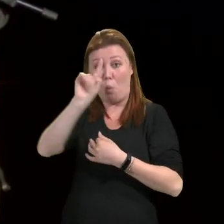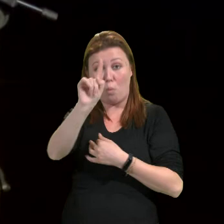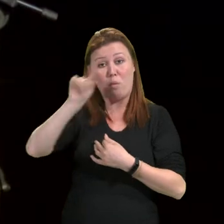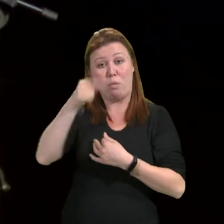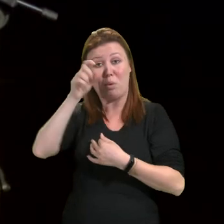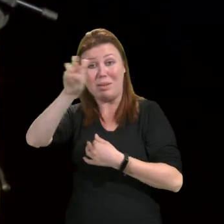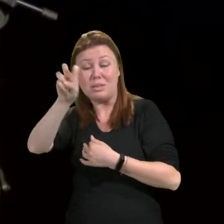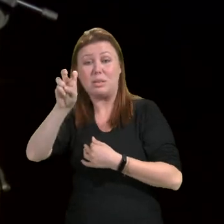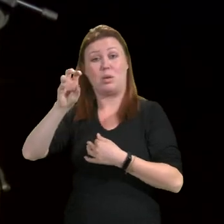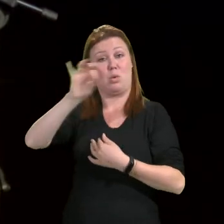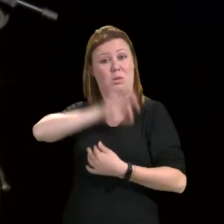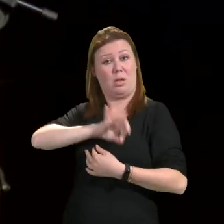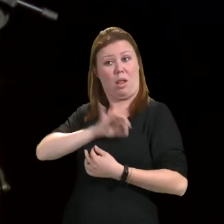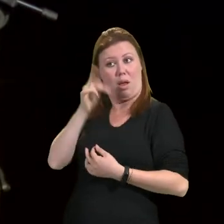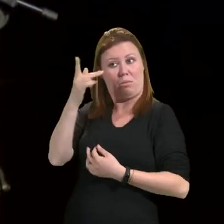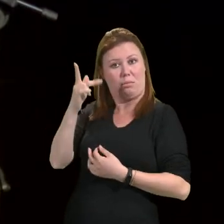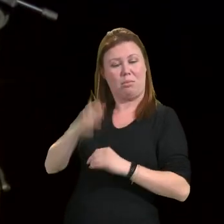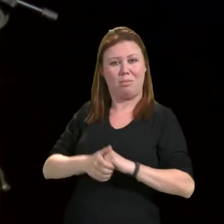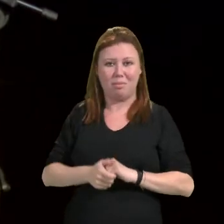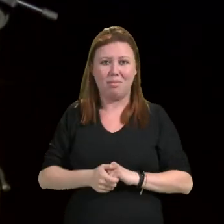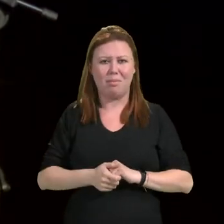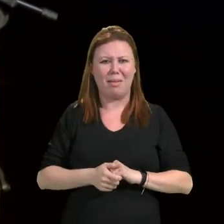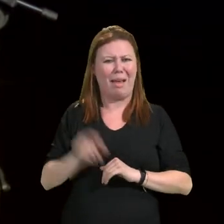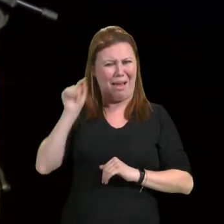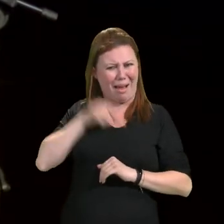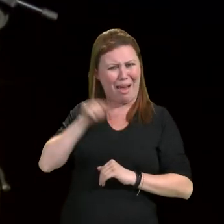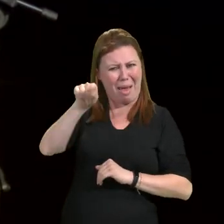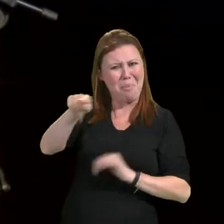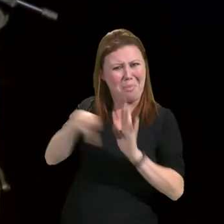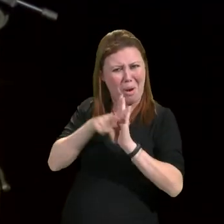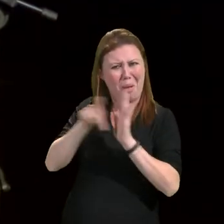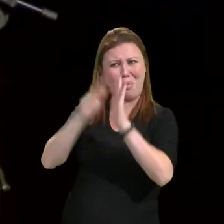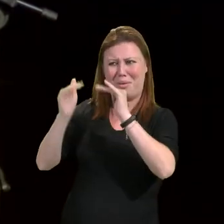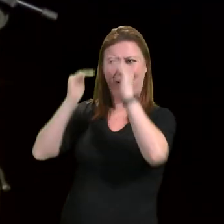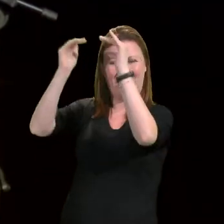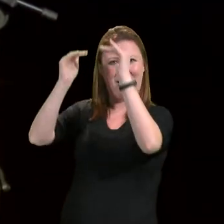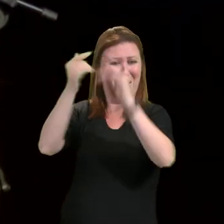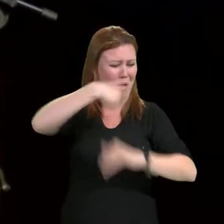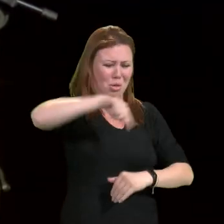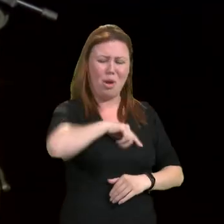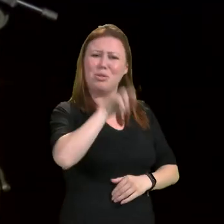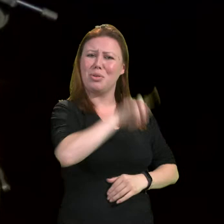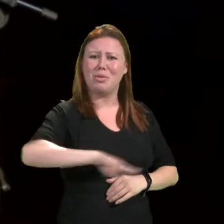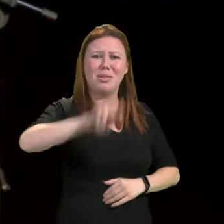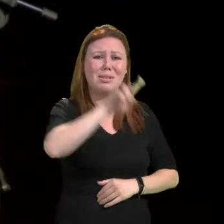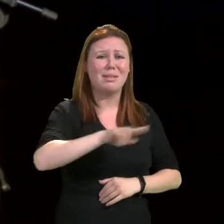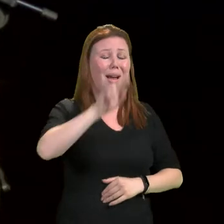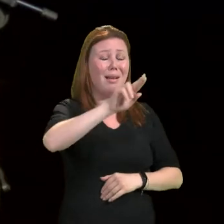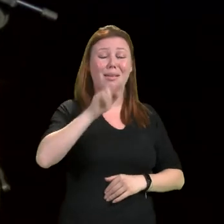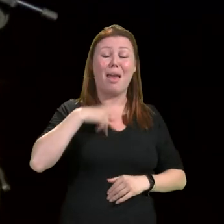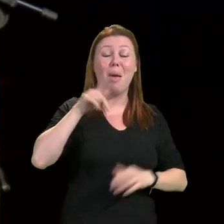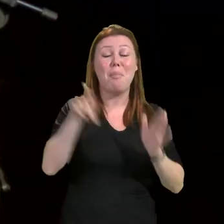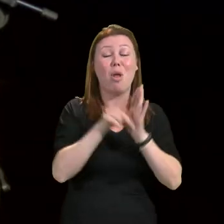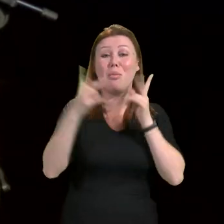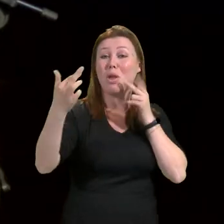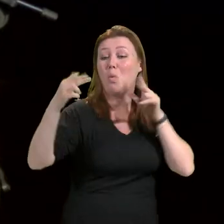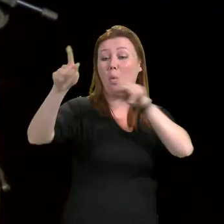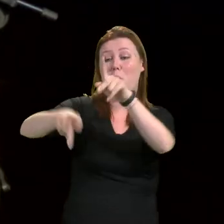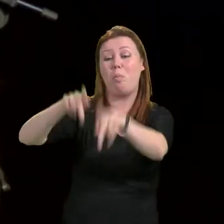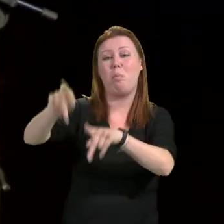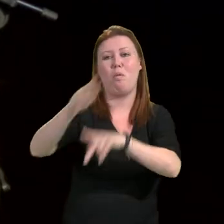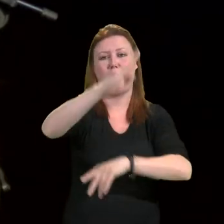Aonde que isso é a universidade da elite? A nossa universidade tem a cara do povo brasileiro cada vez mais e é assim que ela tem que ser.